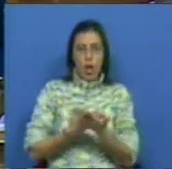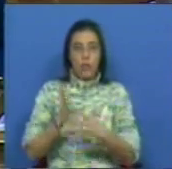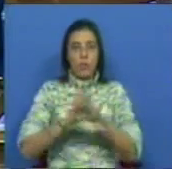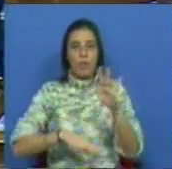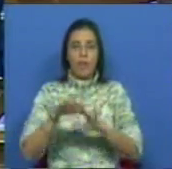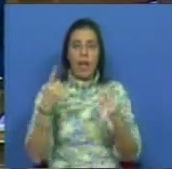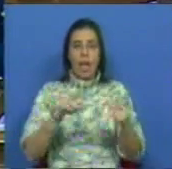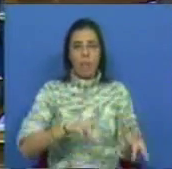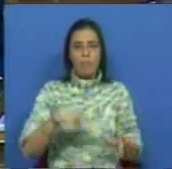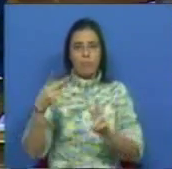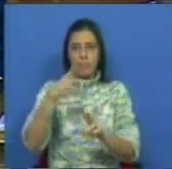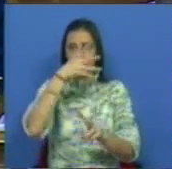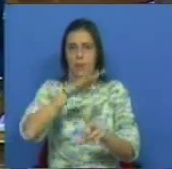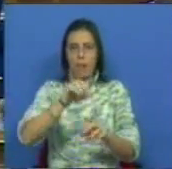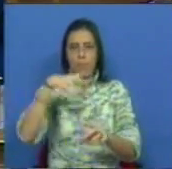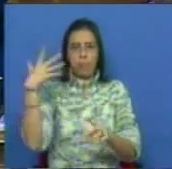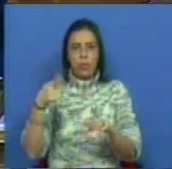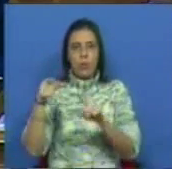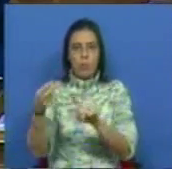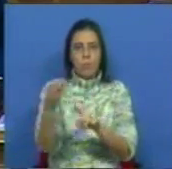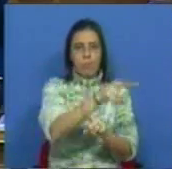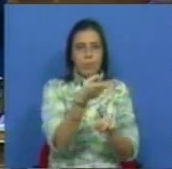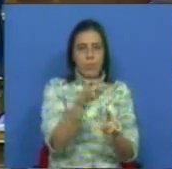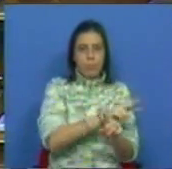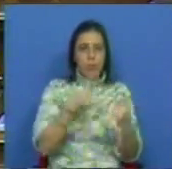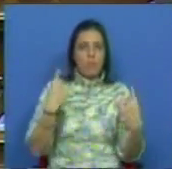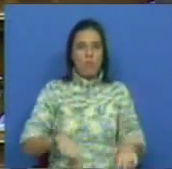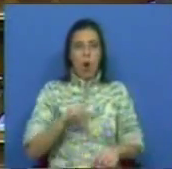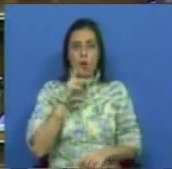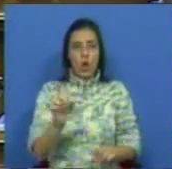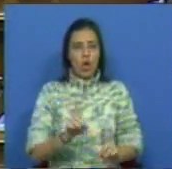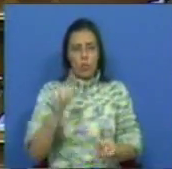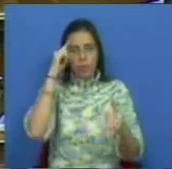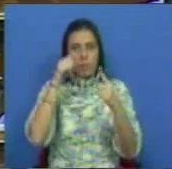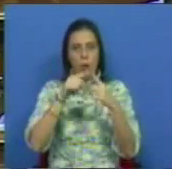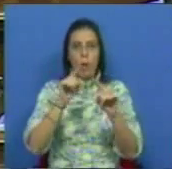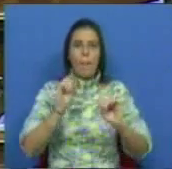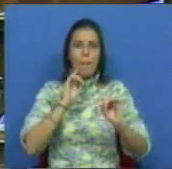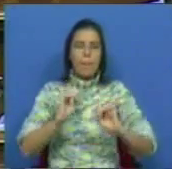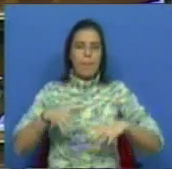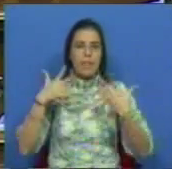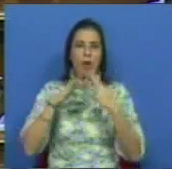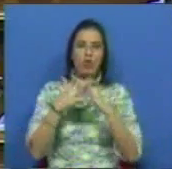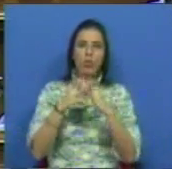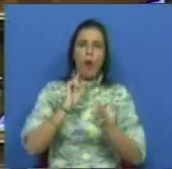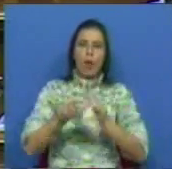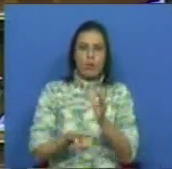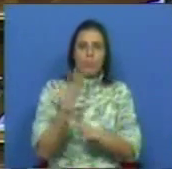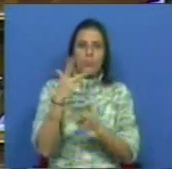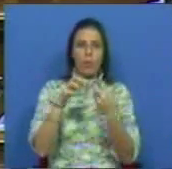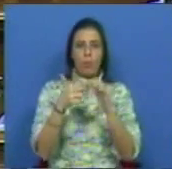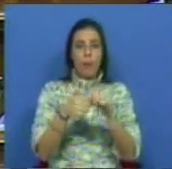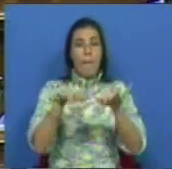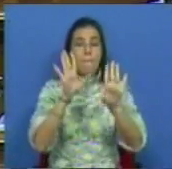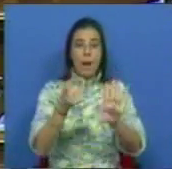aquilo que fazem é transferir a poluição dos locais para os outros sem responder às causas estruturais do problema. Mas